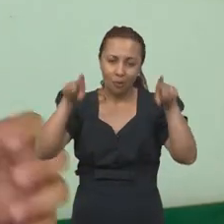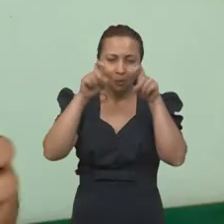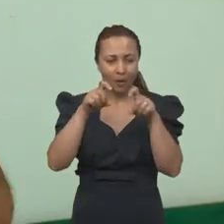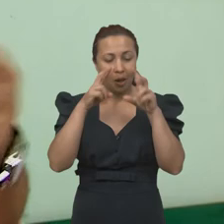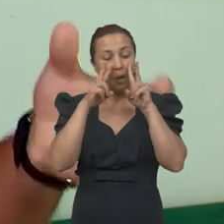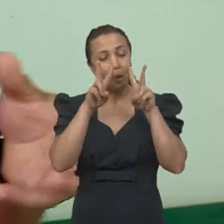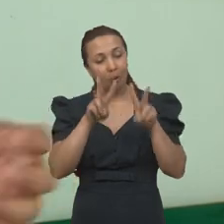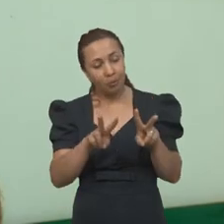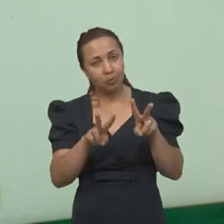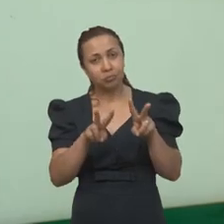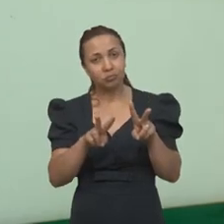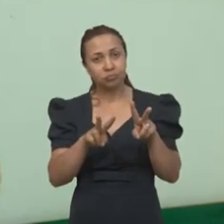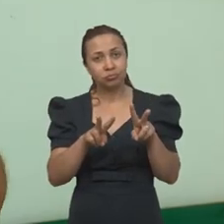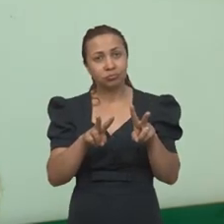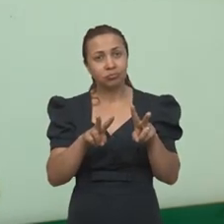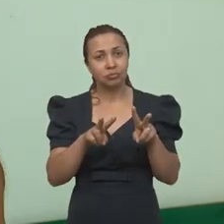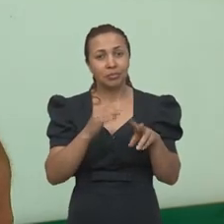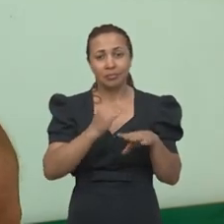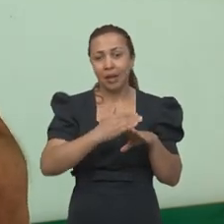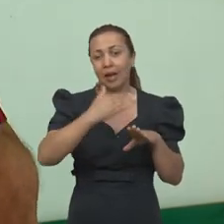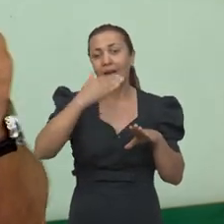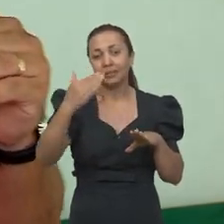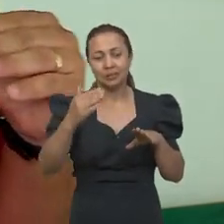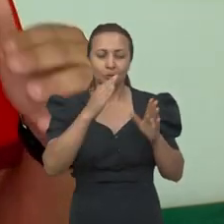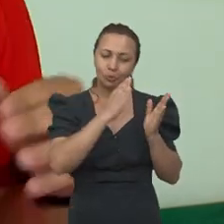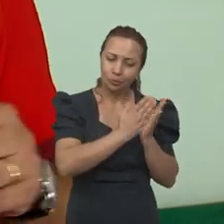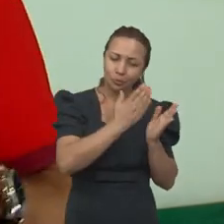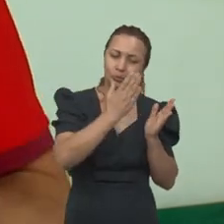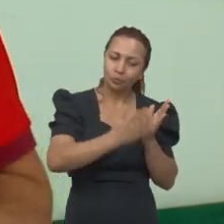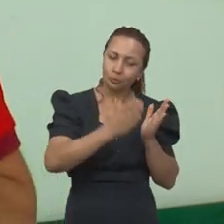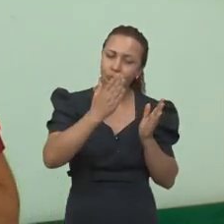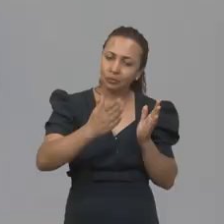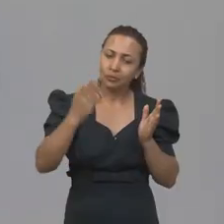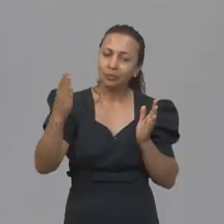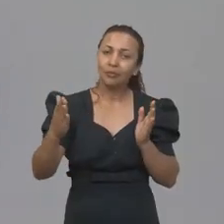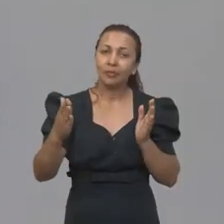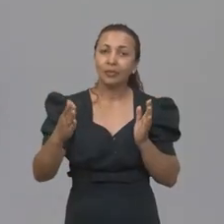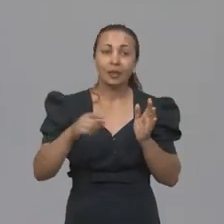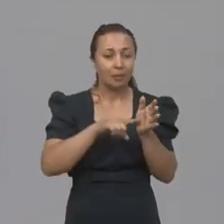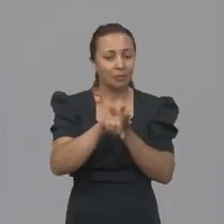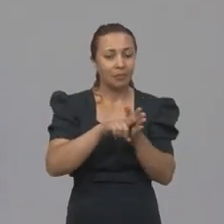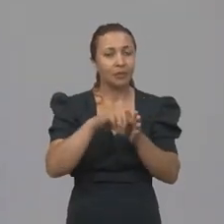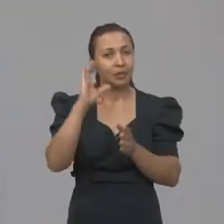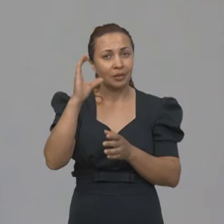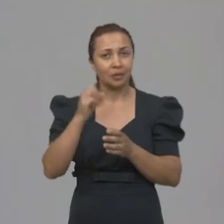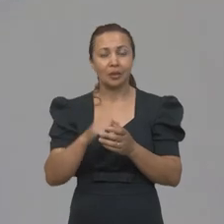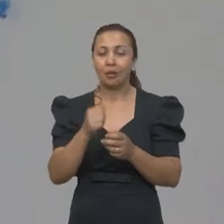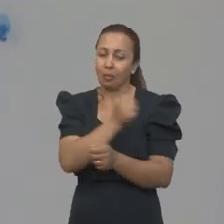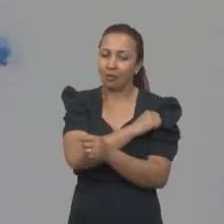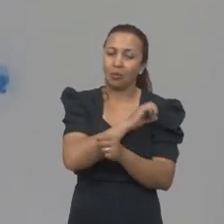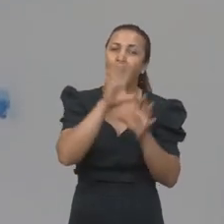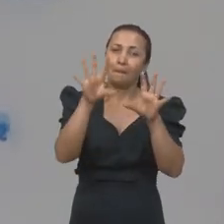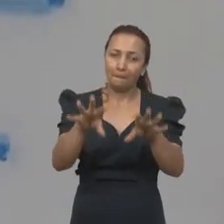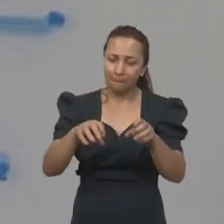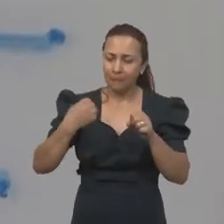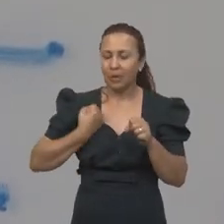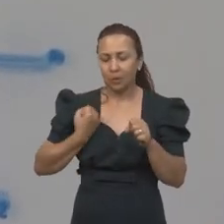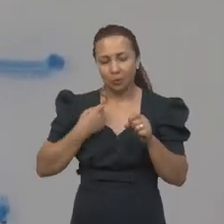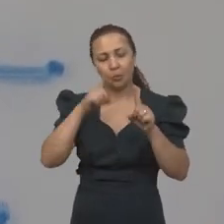com elas, passando por todas as etapas da pesquisa científica. Então, o aluno pega os dados,